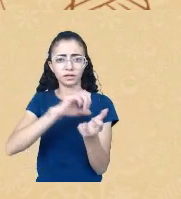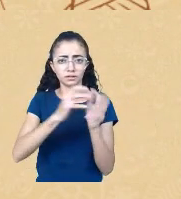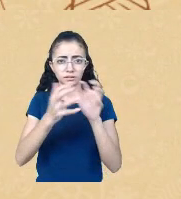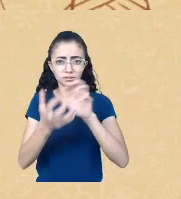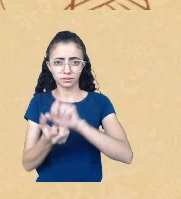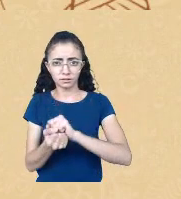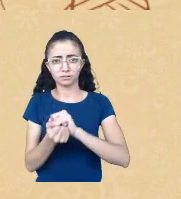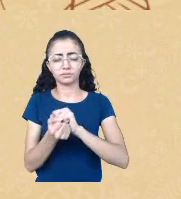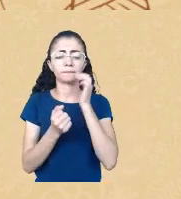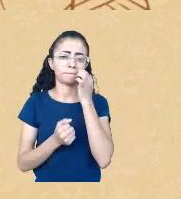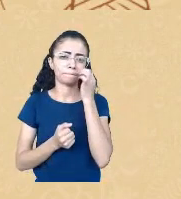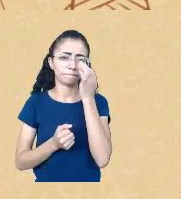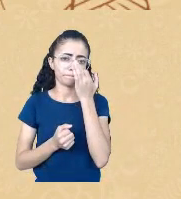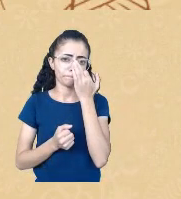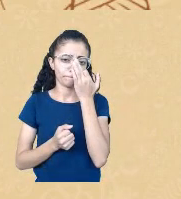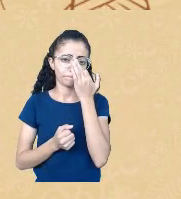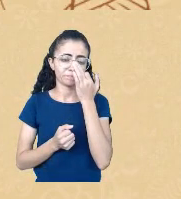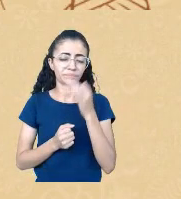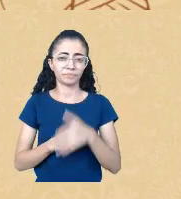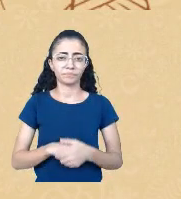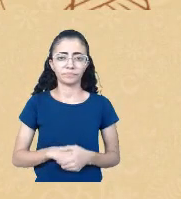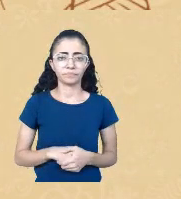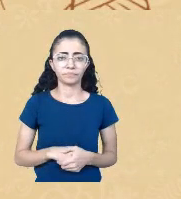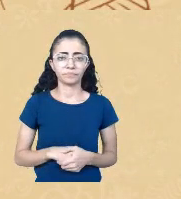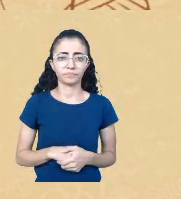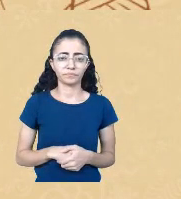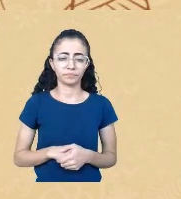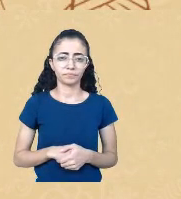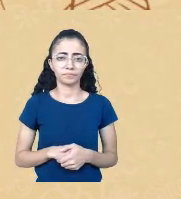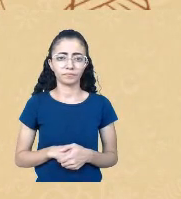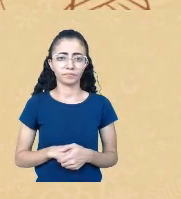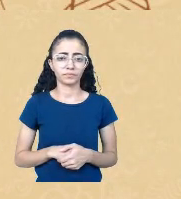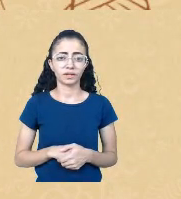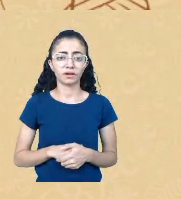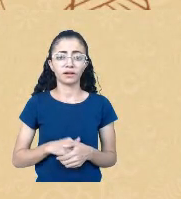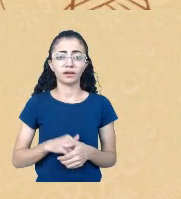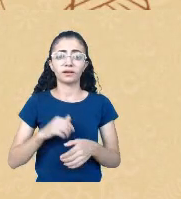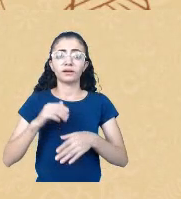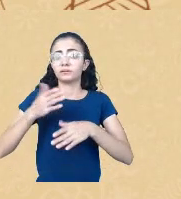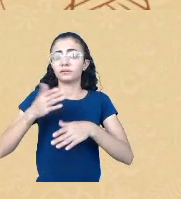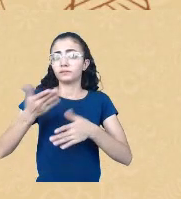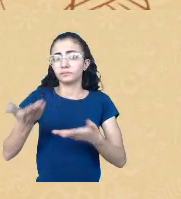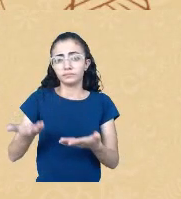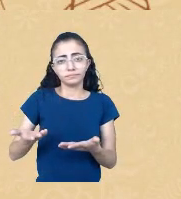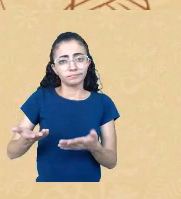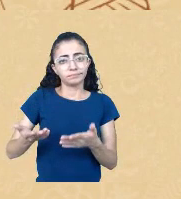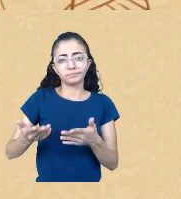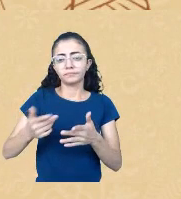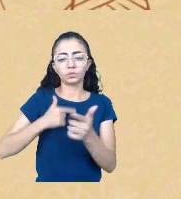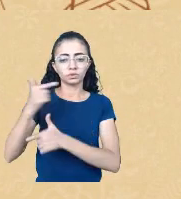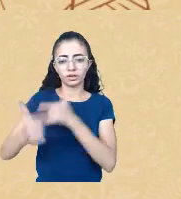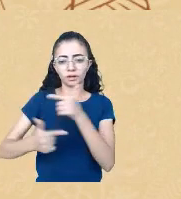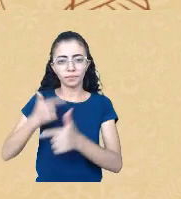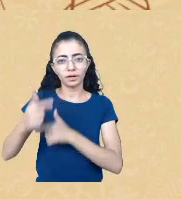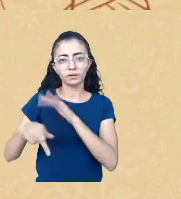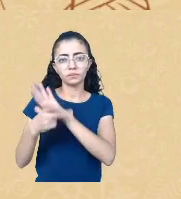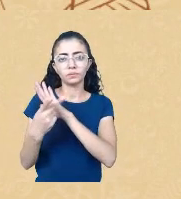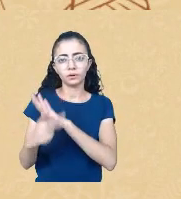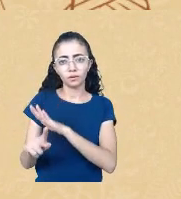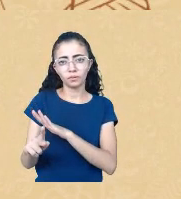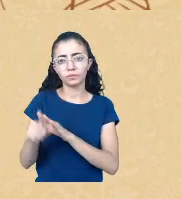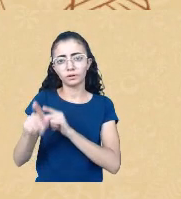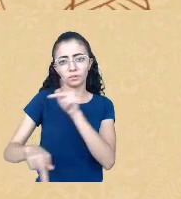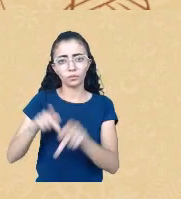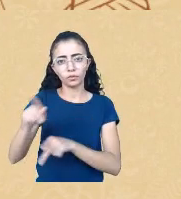mas é uma das práticas de subsistência, né, de nós povos indígenas nas cidades. Então, esse